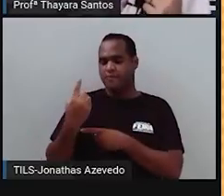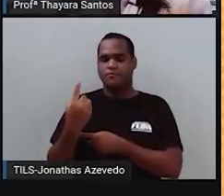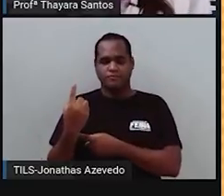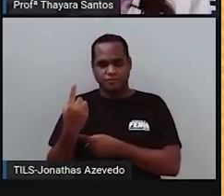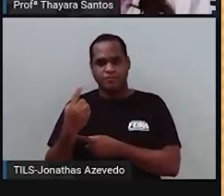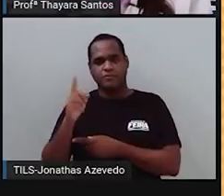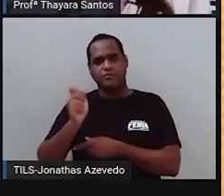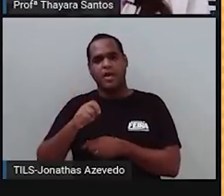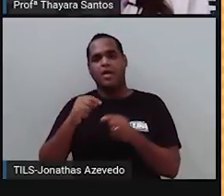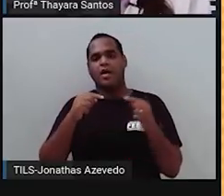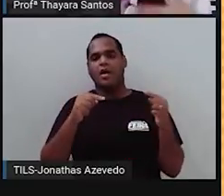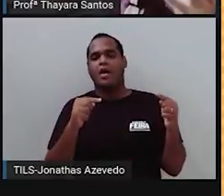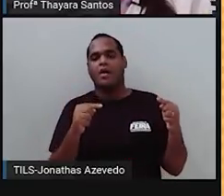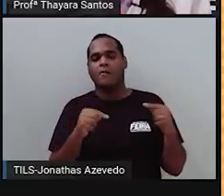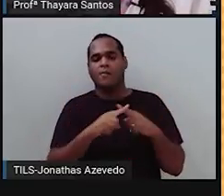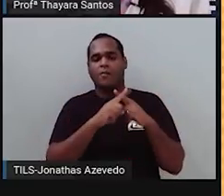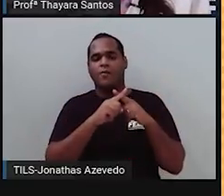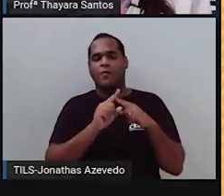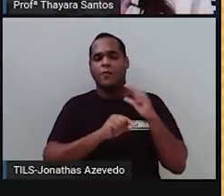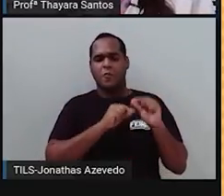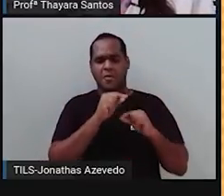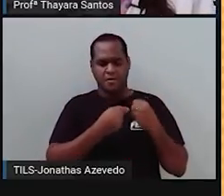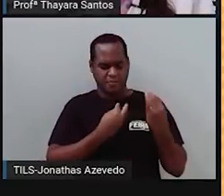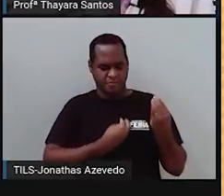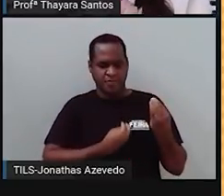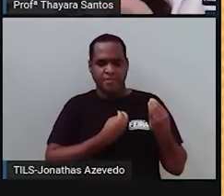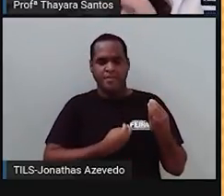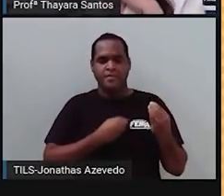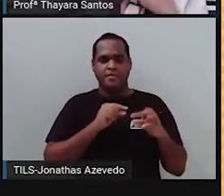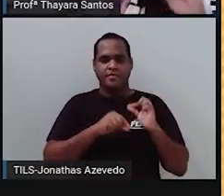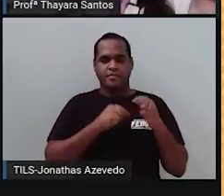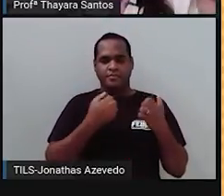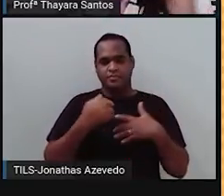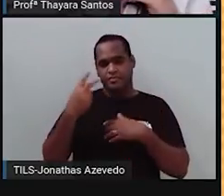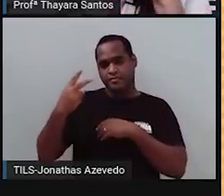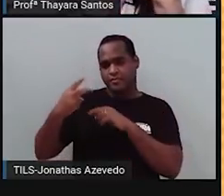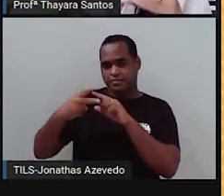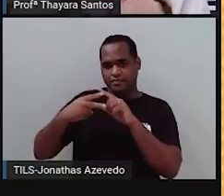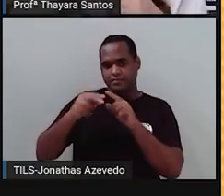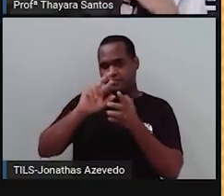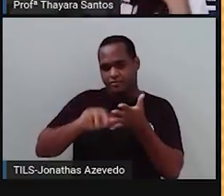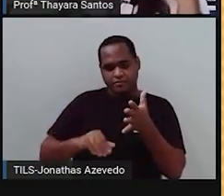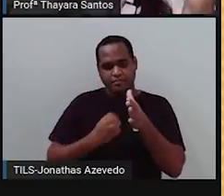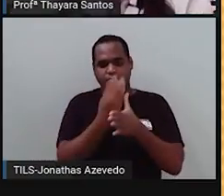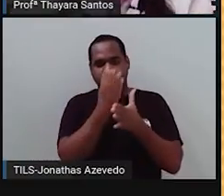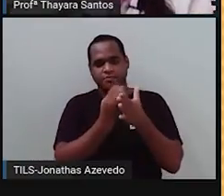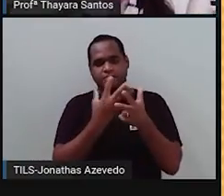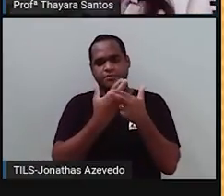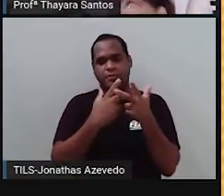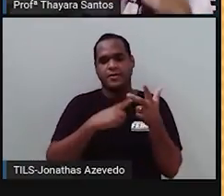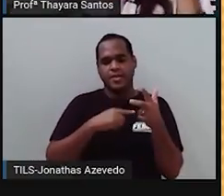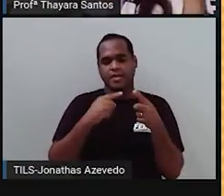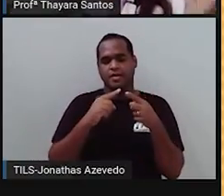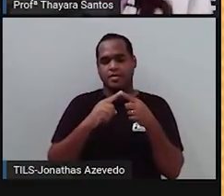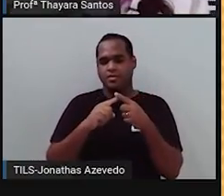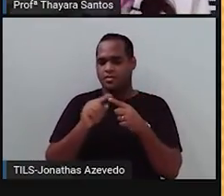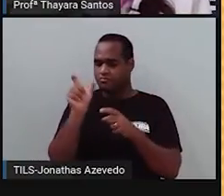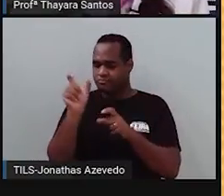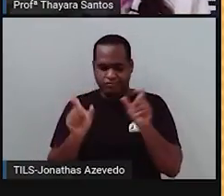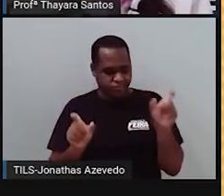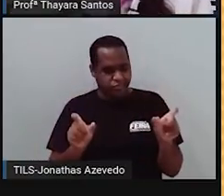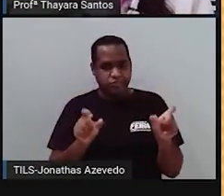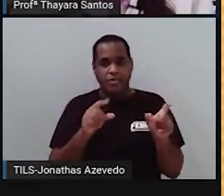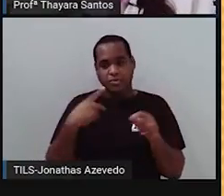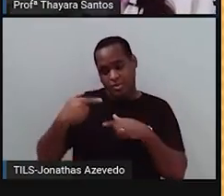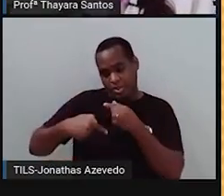cruzou entre si para ver o que é que nascia. Como todas as plantas da geração F1 tinham o mesmo fenótipo e o mesmo genótipo,